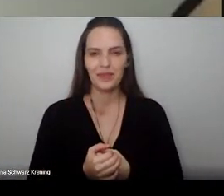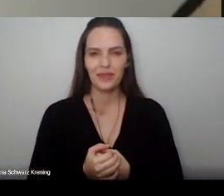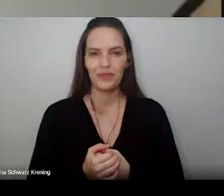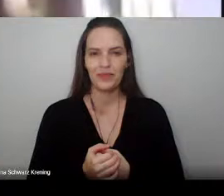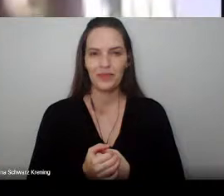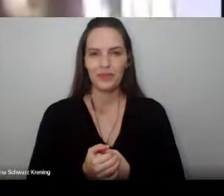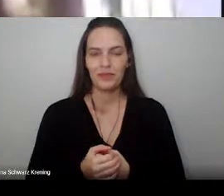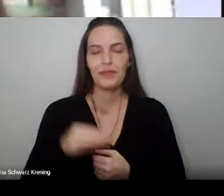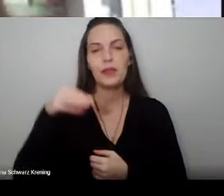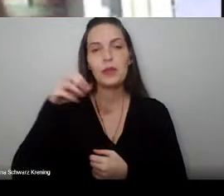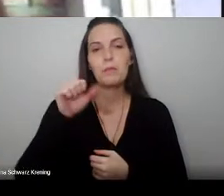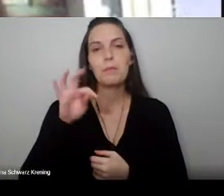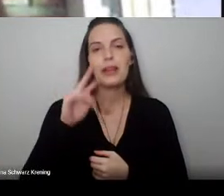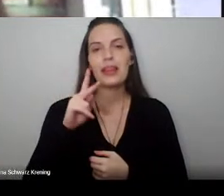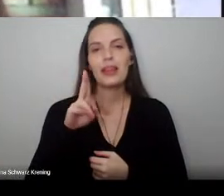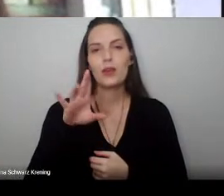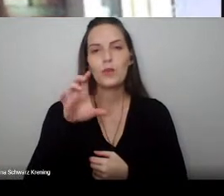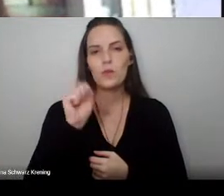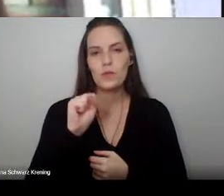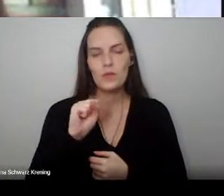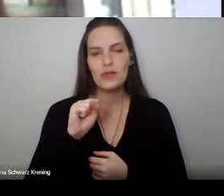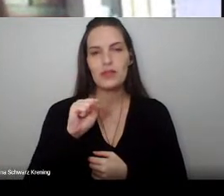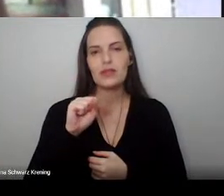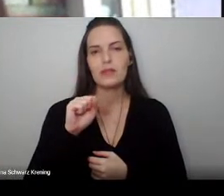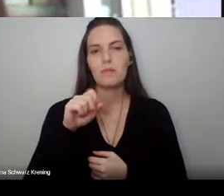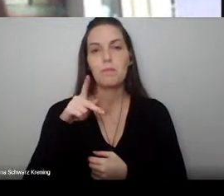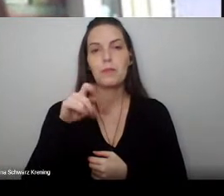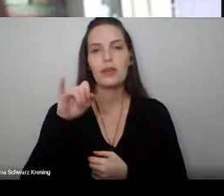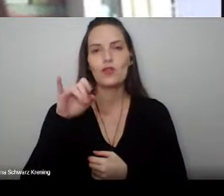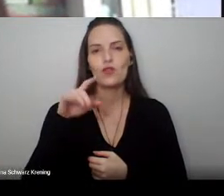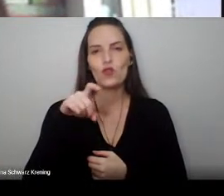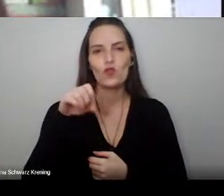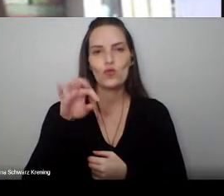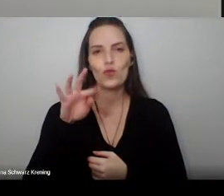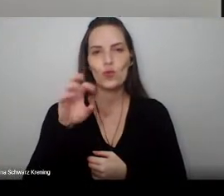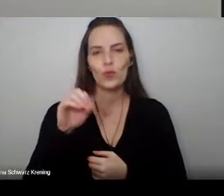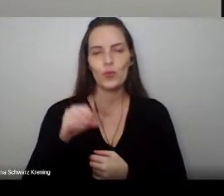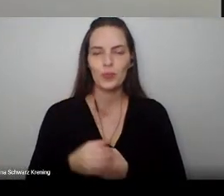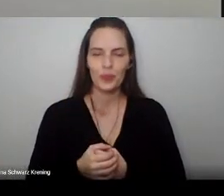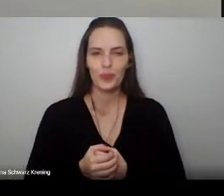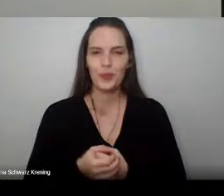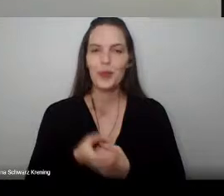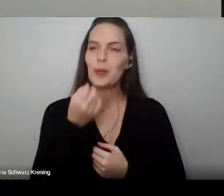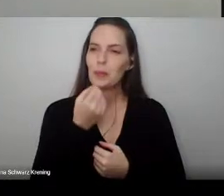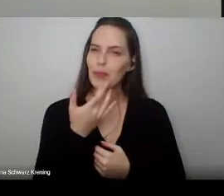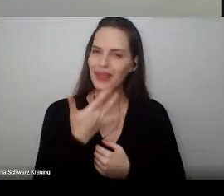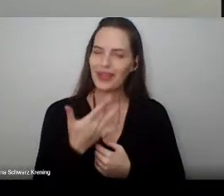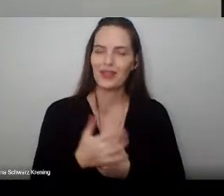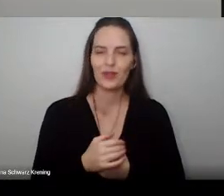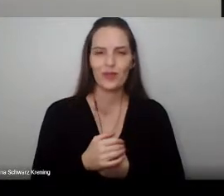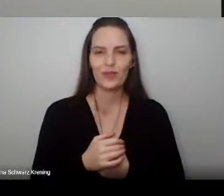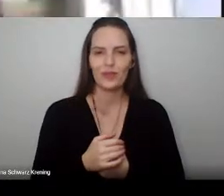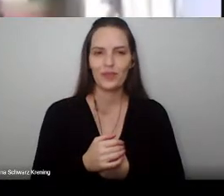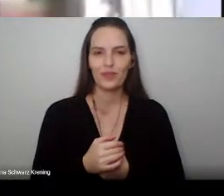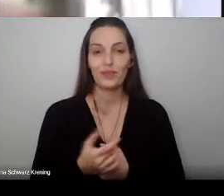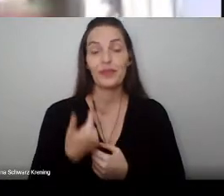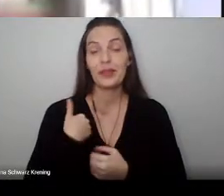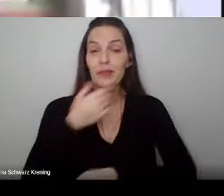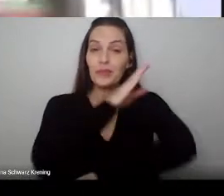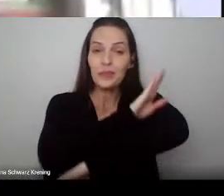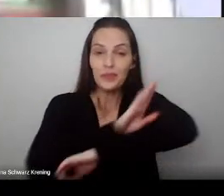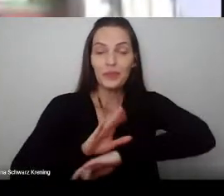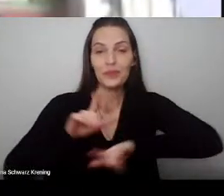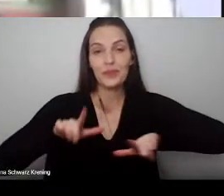Matheus Silveira de Almeida Peixoto. Boa tarde. Eu lhe concedo o grau de